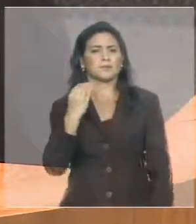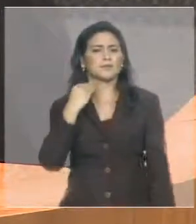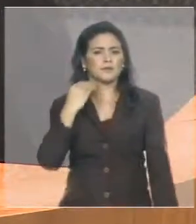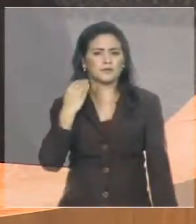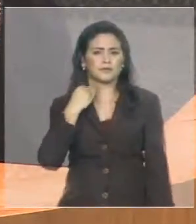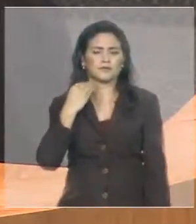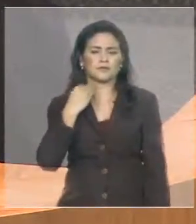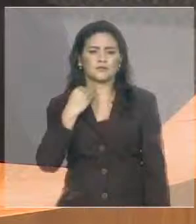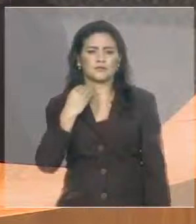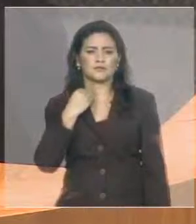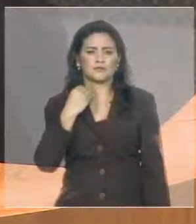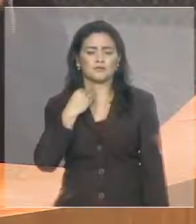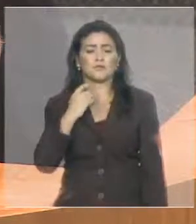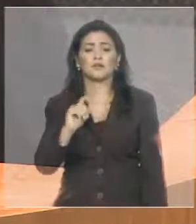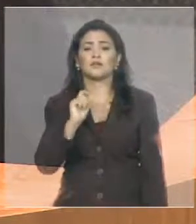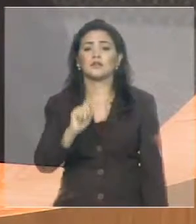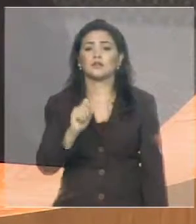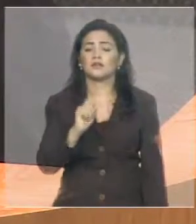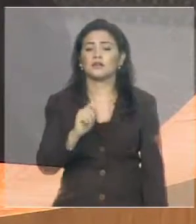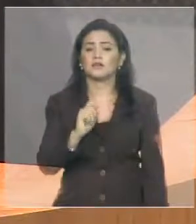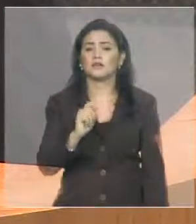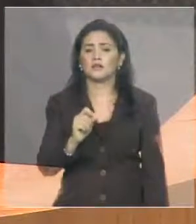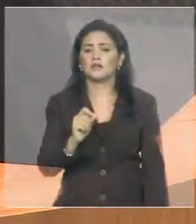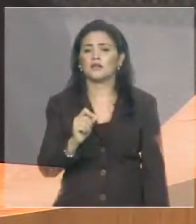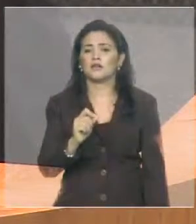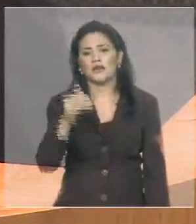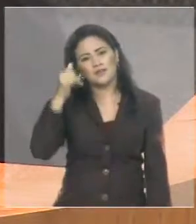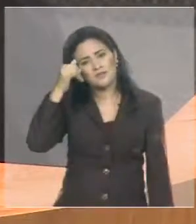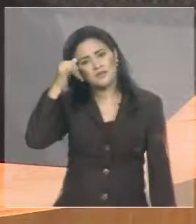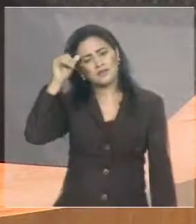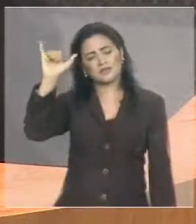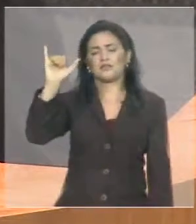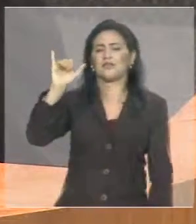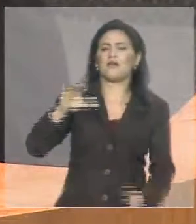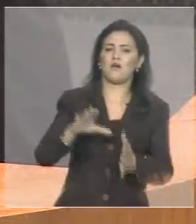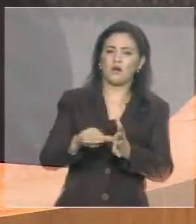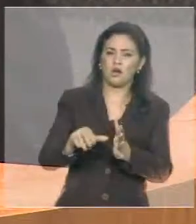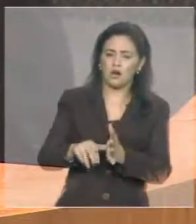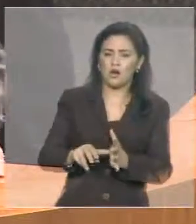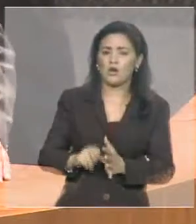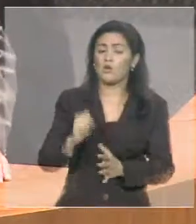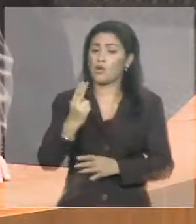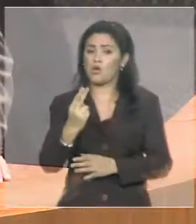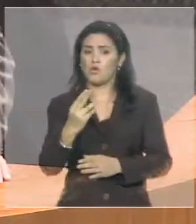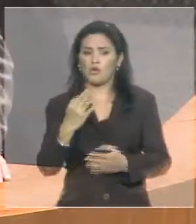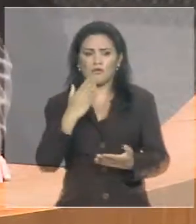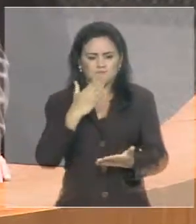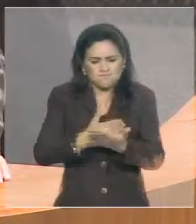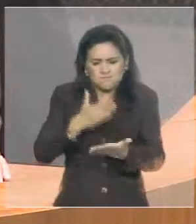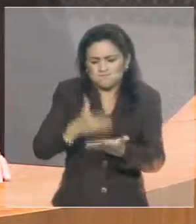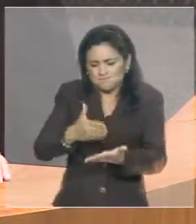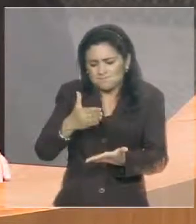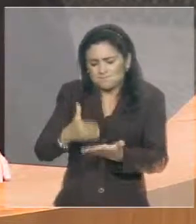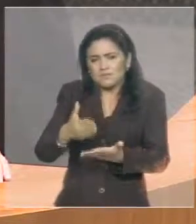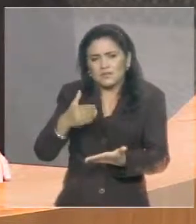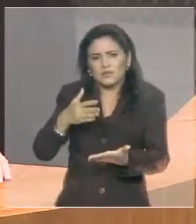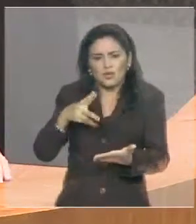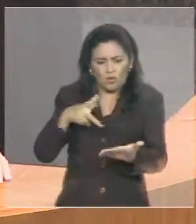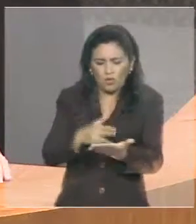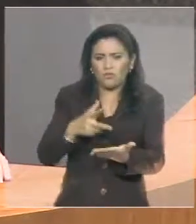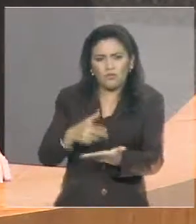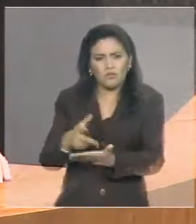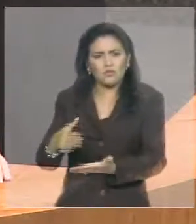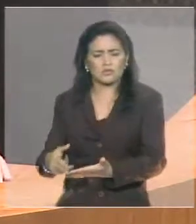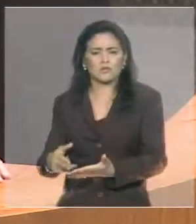a tintura, quer seja com o decepamento, no caso, das cédulas. Mas que realmente hajam ações